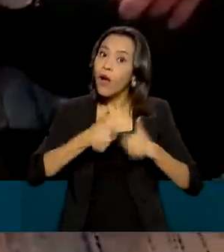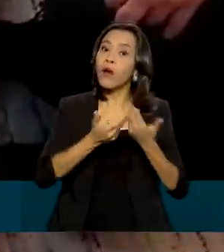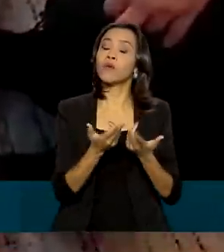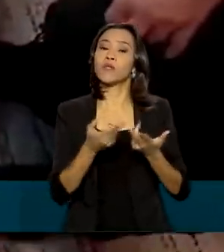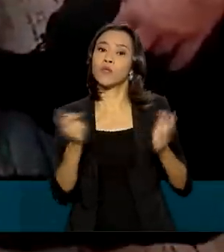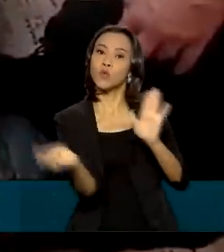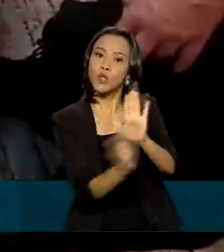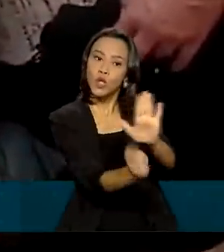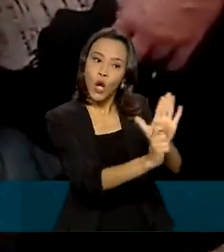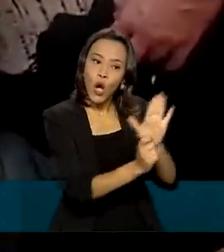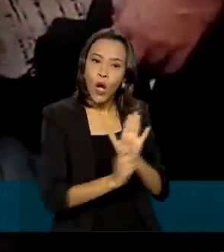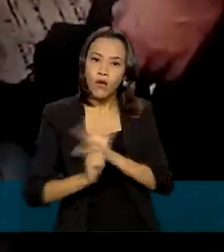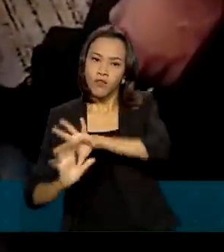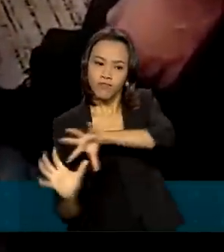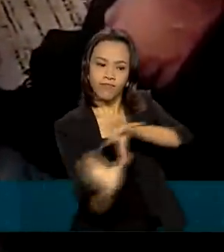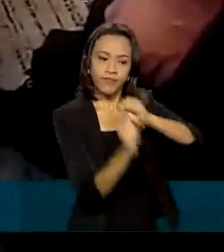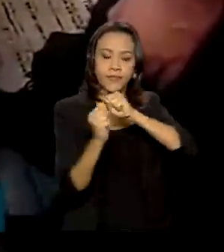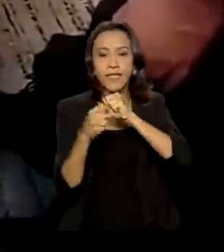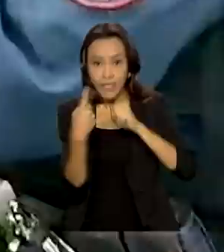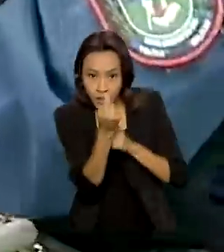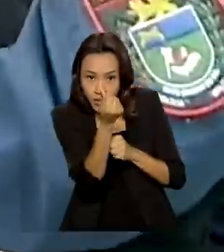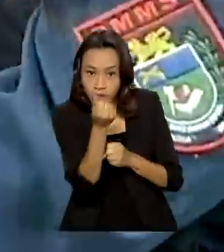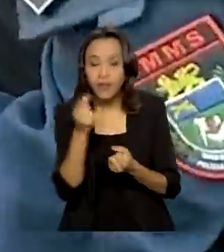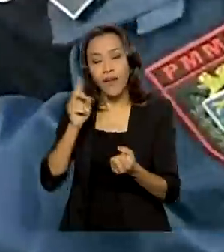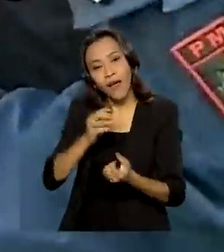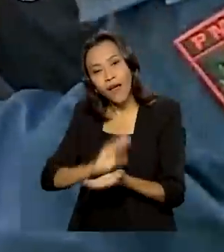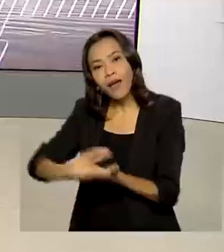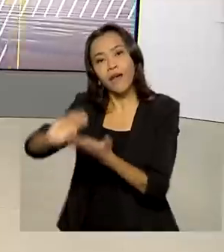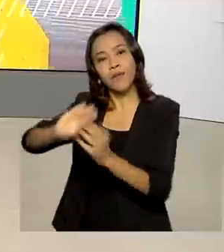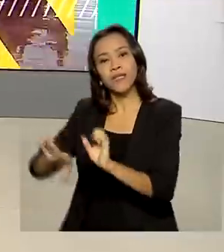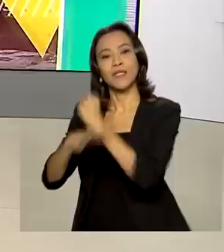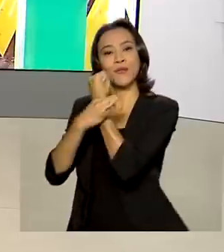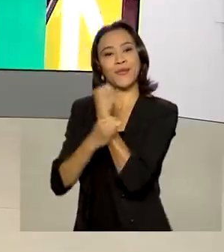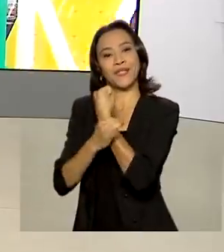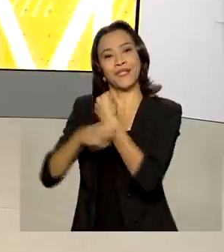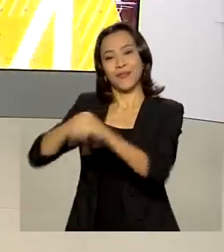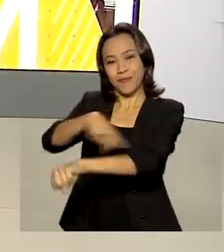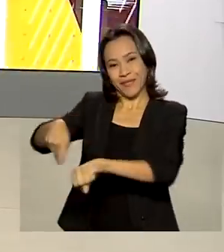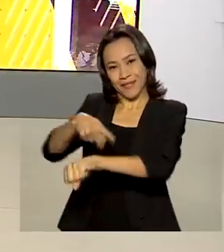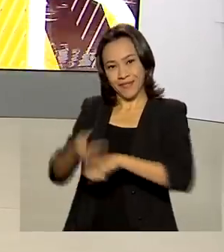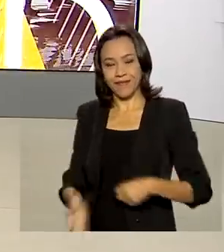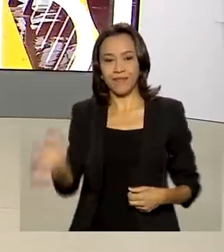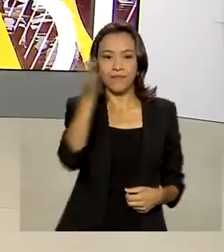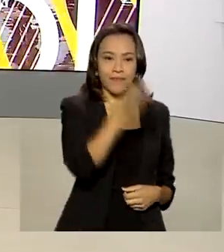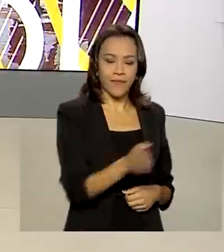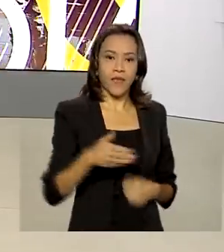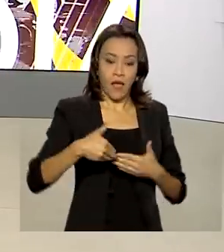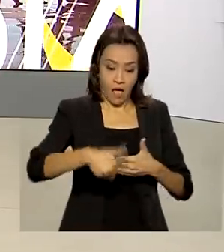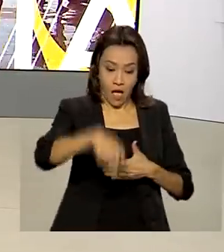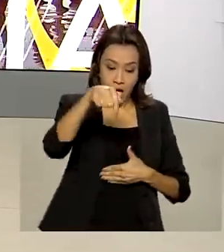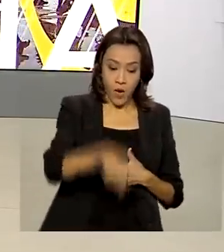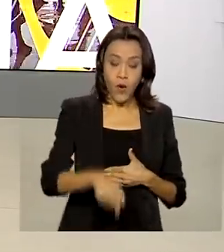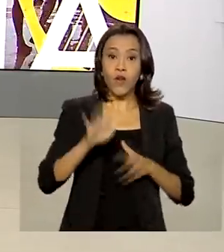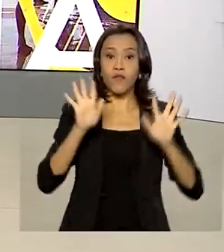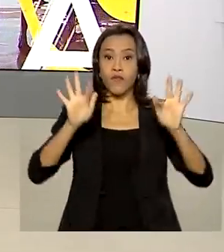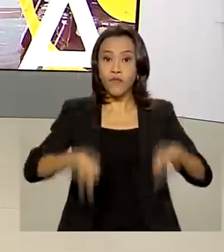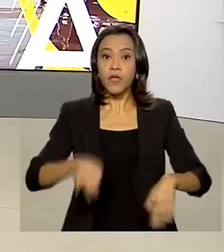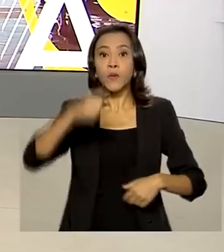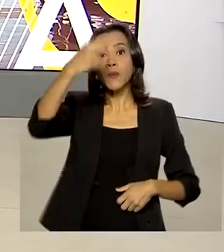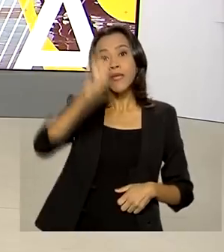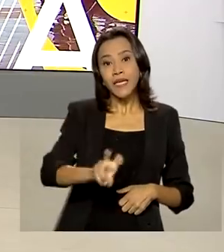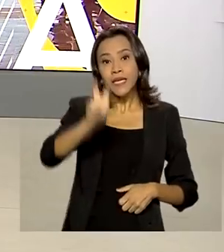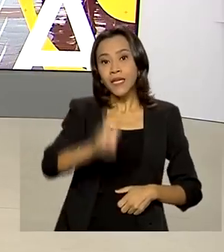E o dinheiro arrecadado é investido na segurança pública do país. Termina nesta sexta-feira o quinto Fórum Nacional de